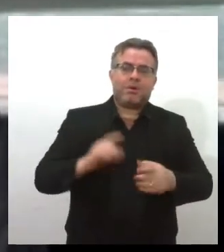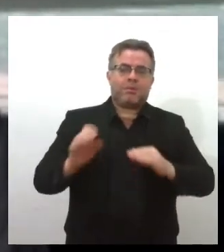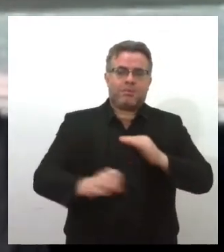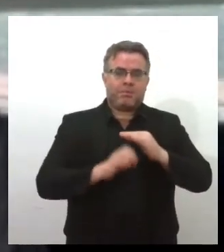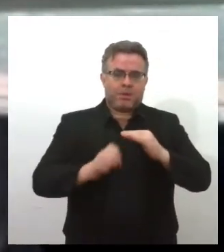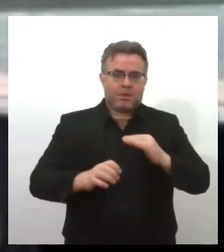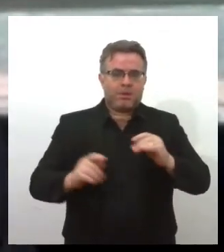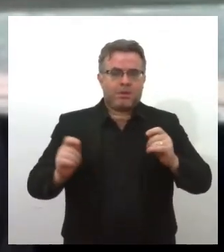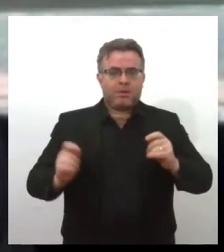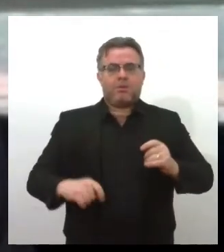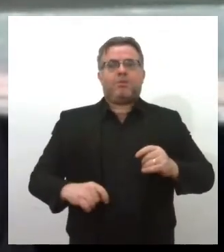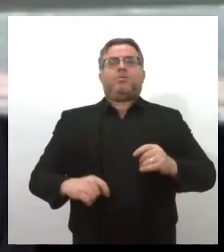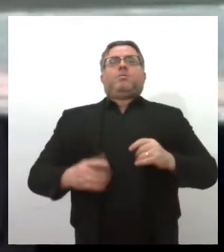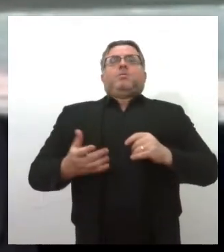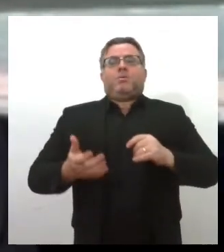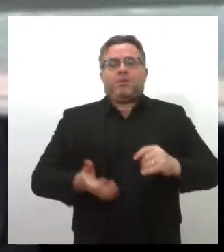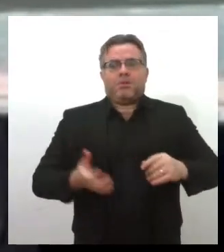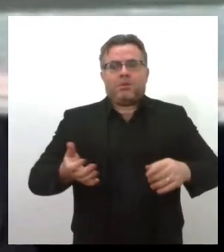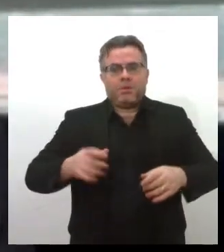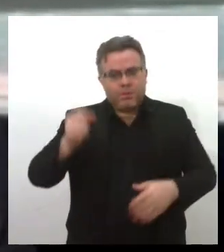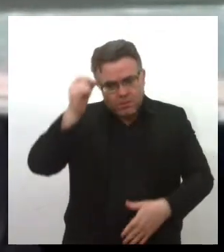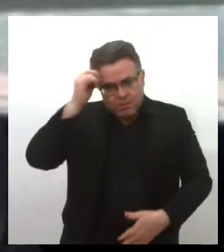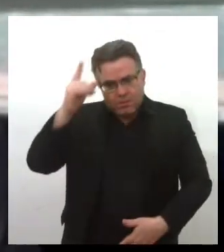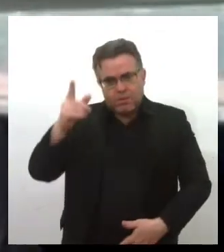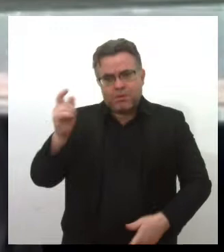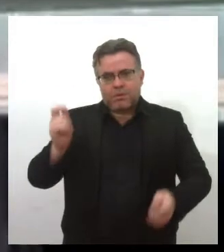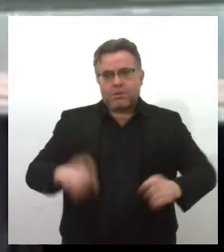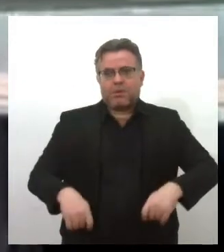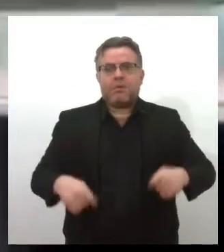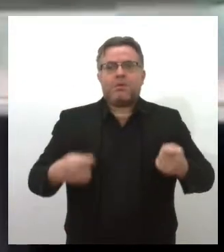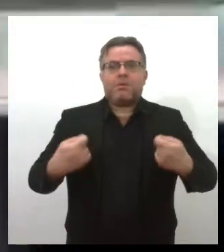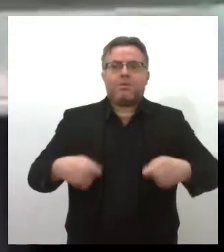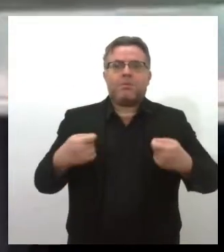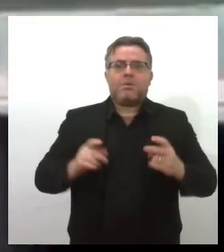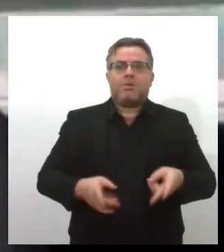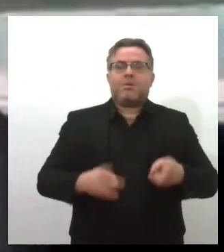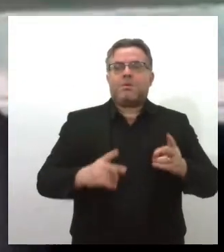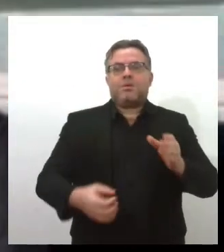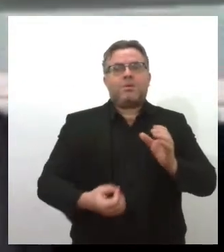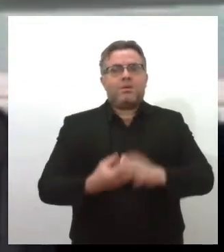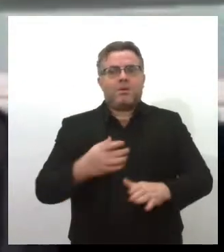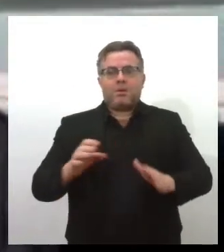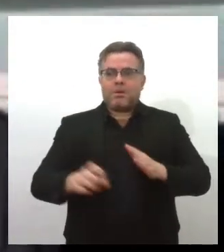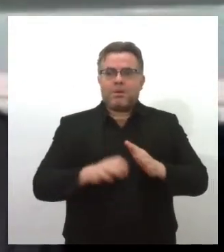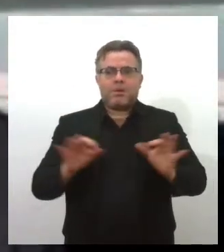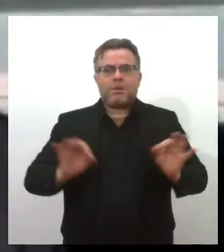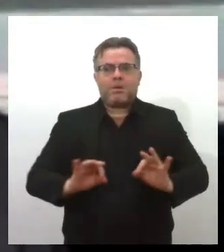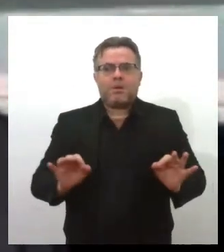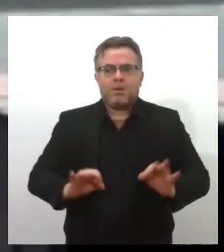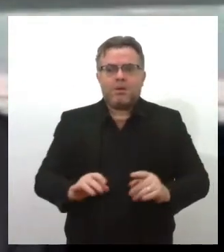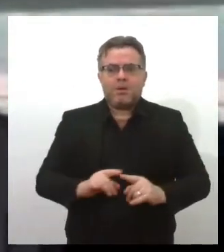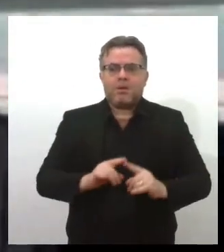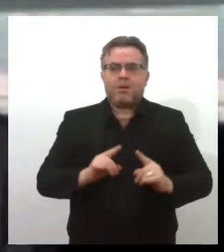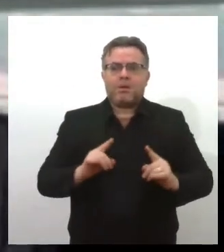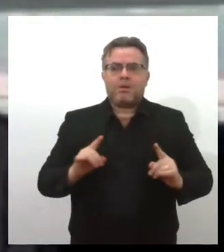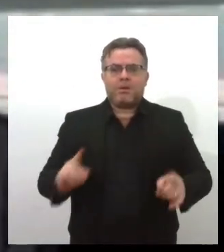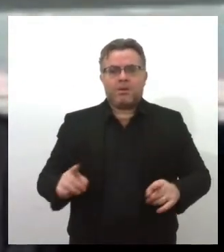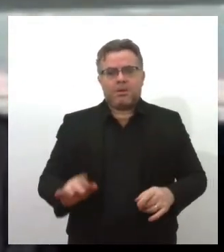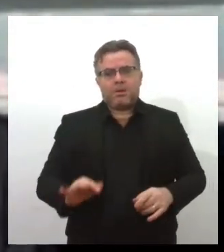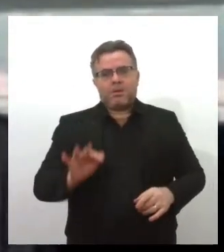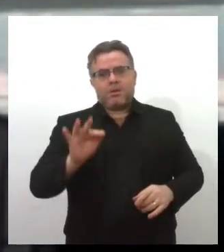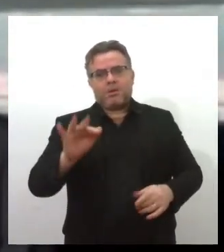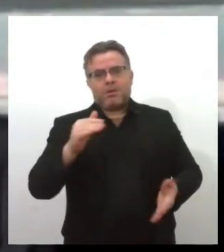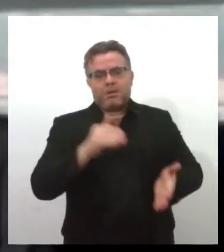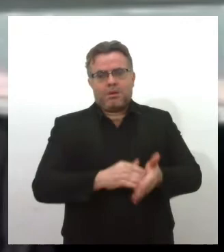possa submeter a sua ideia, não necessariamente já precisa ter a empresa constituída, mas lá no outro processo, no último